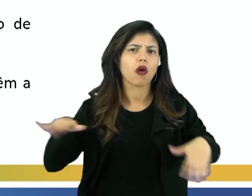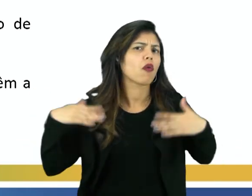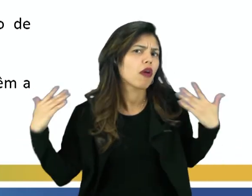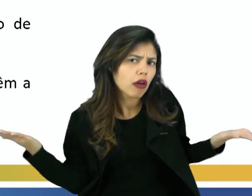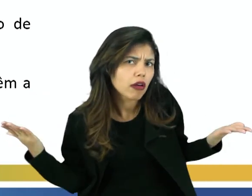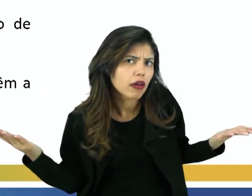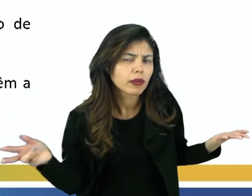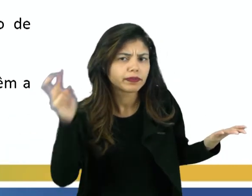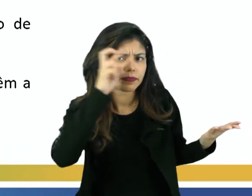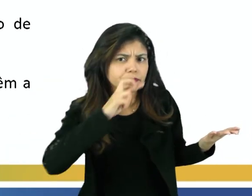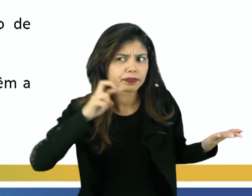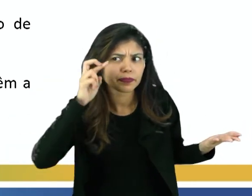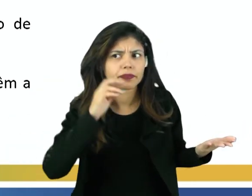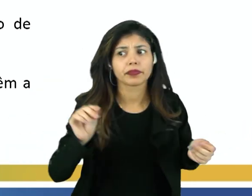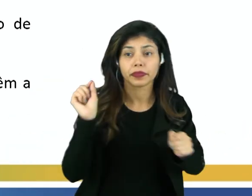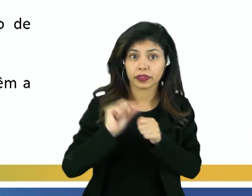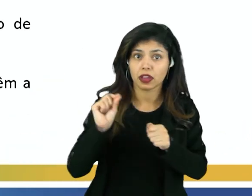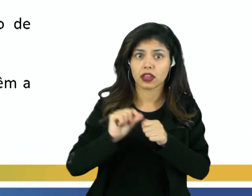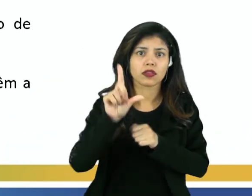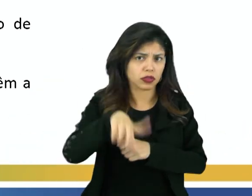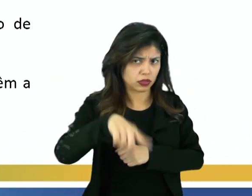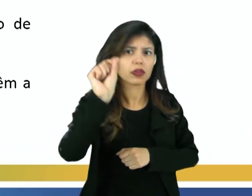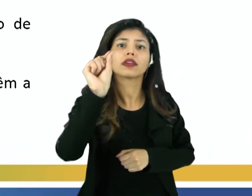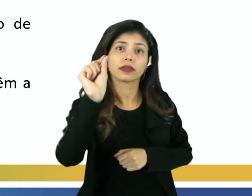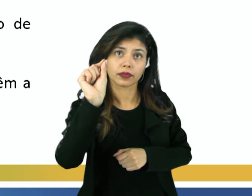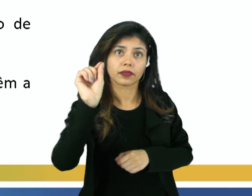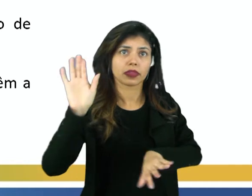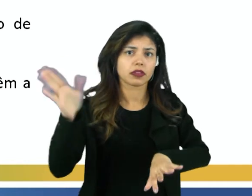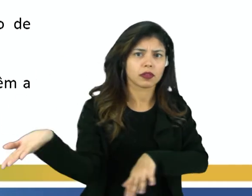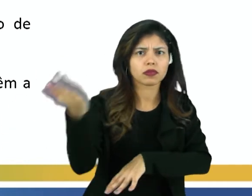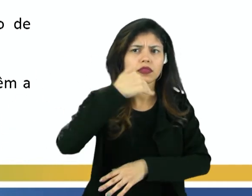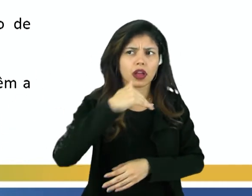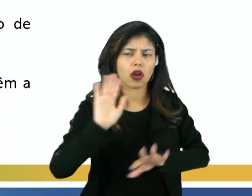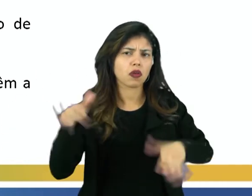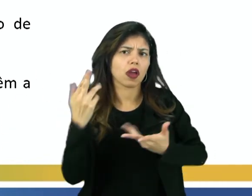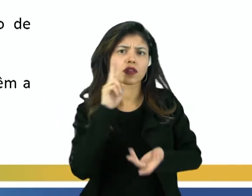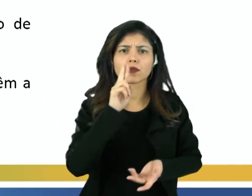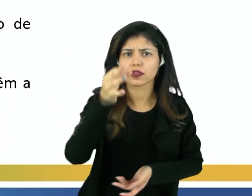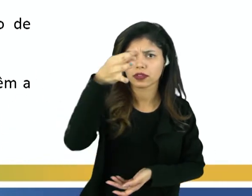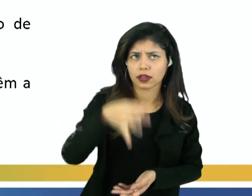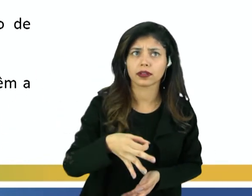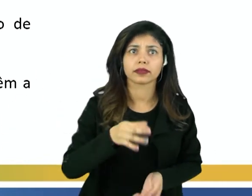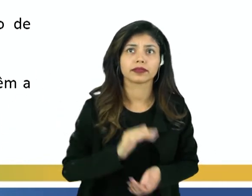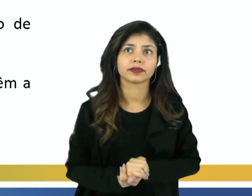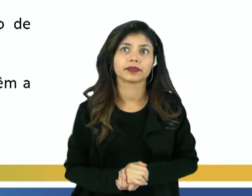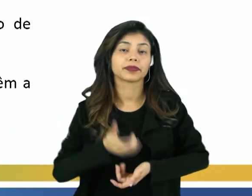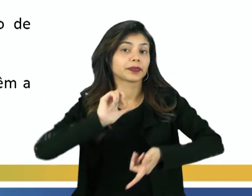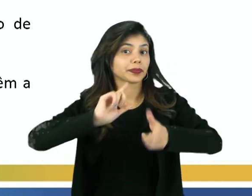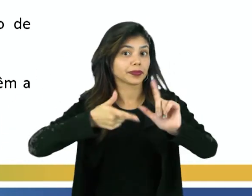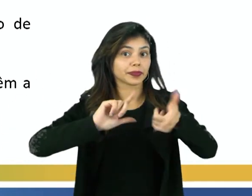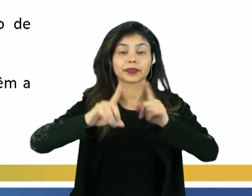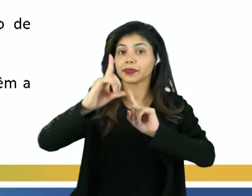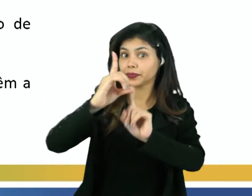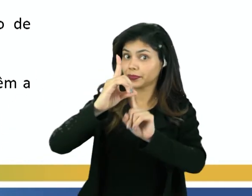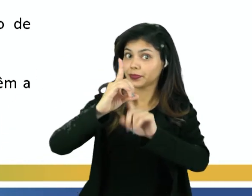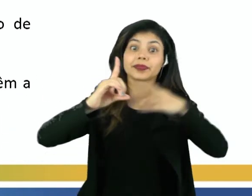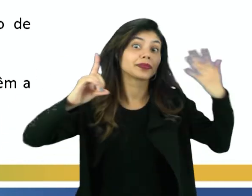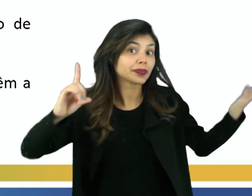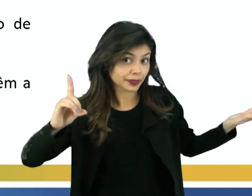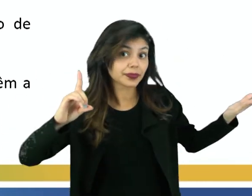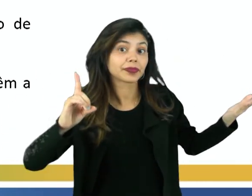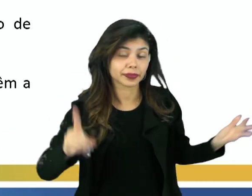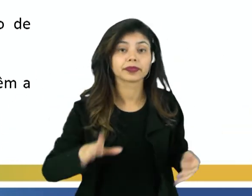aí, analisou, fez sua escolha? Vamos lá então para ver qual é a resposta certa? A resposta certa é a letra D,